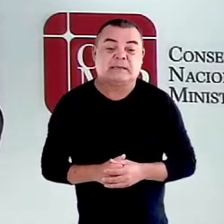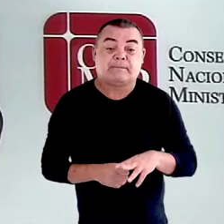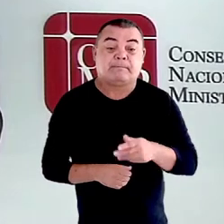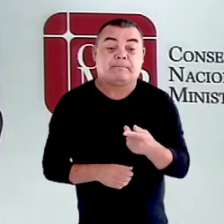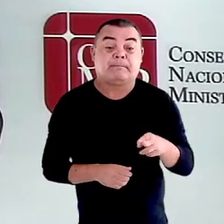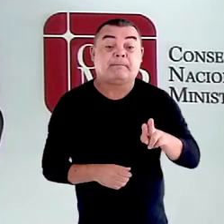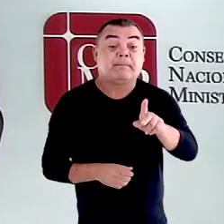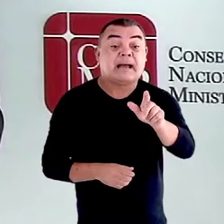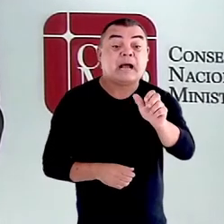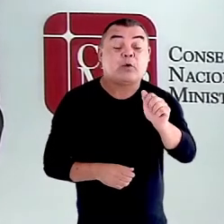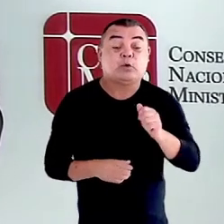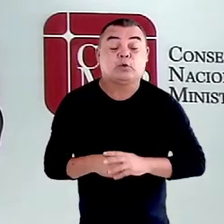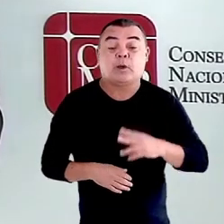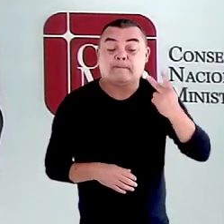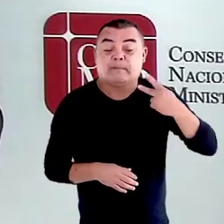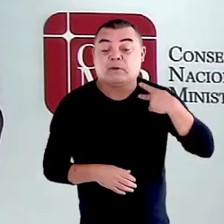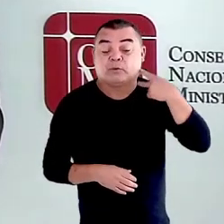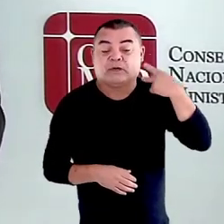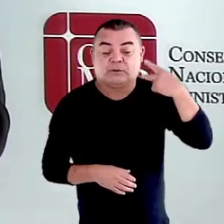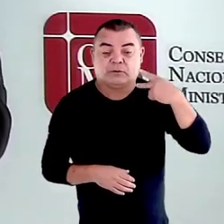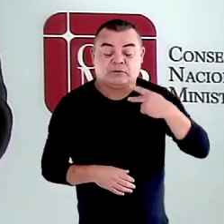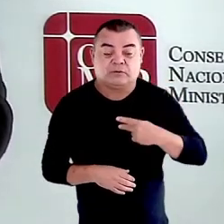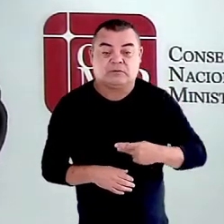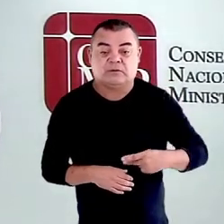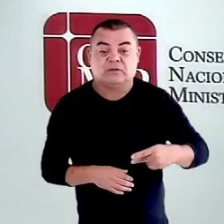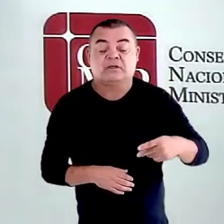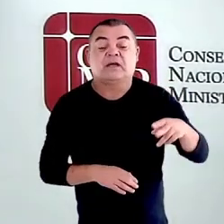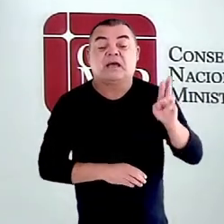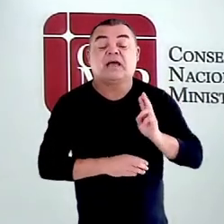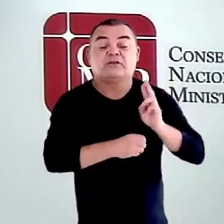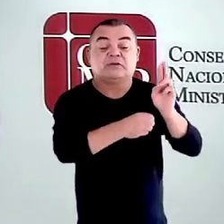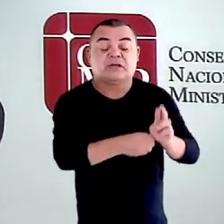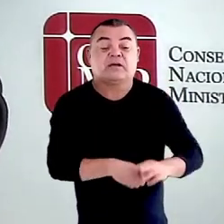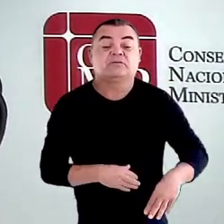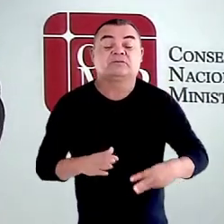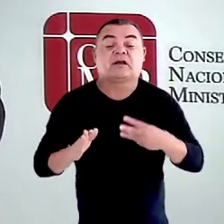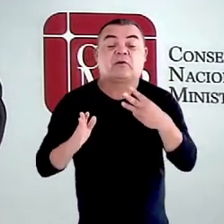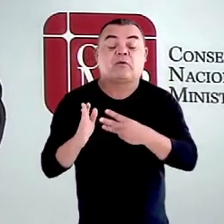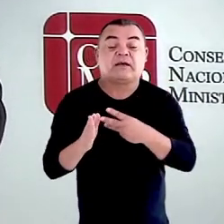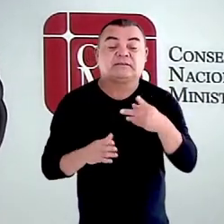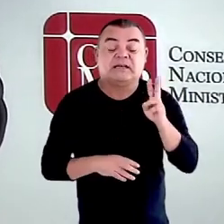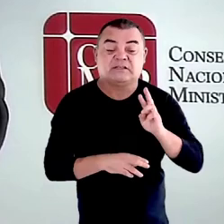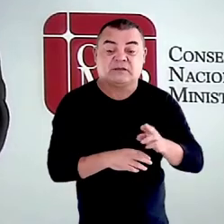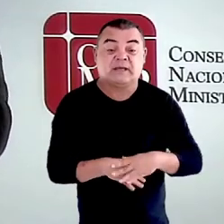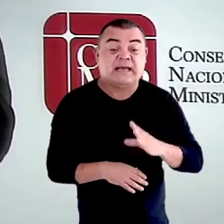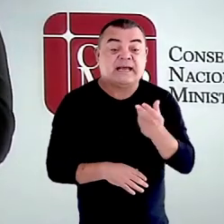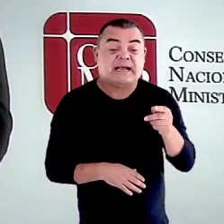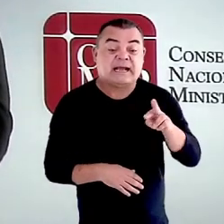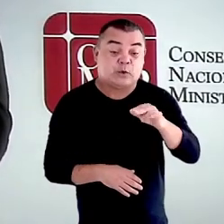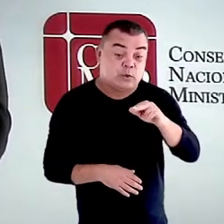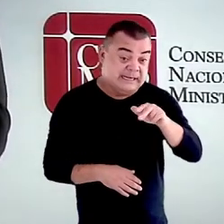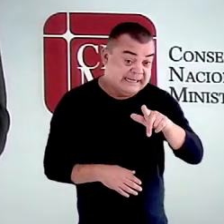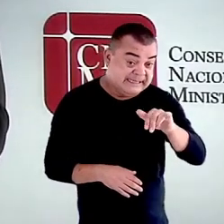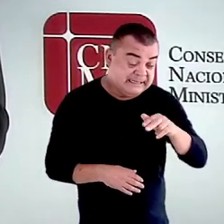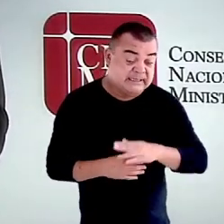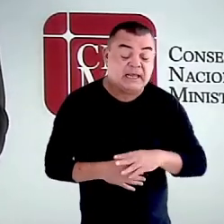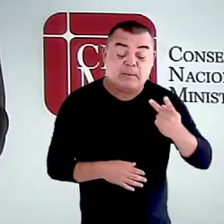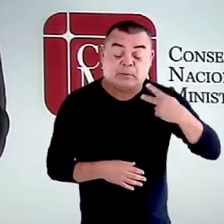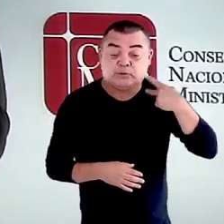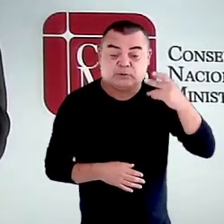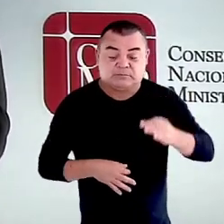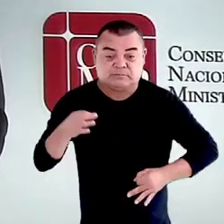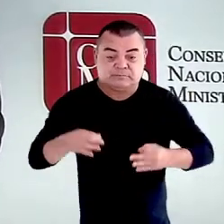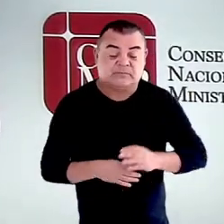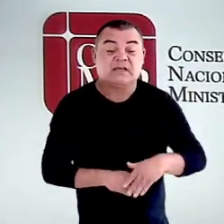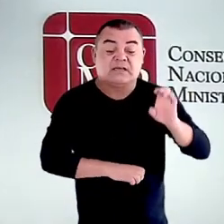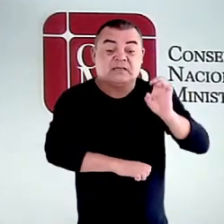Leivas, Procurador Regional da República da Quarta Região. Carolina Vaz, Promotora de Justiça do Ministério Público do